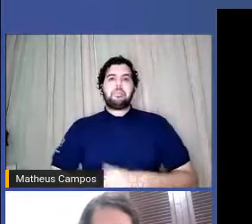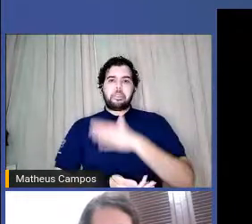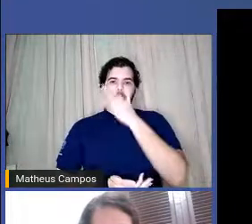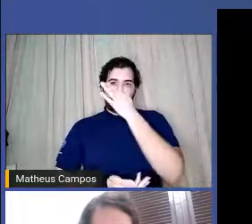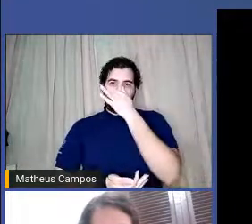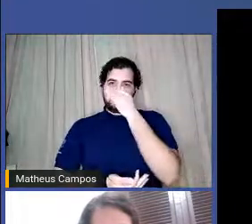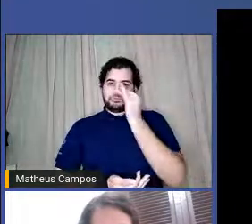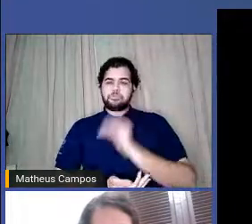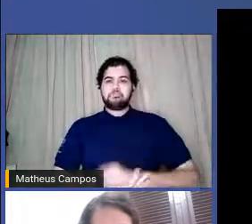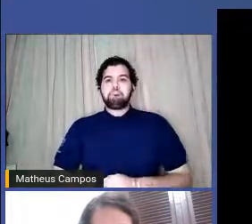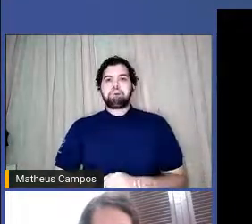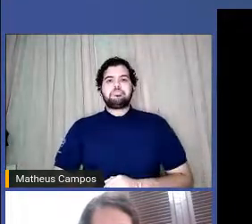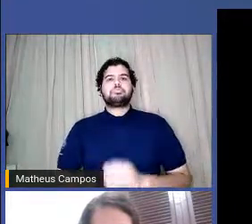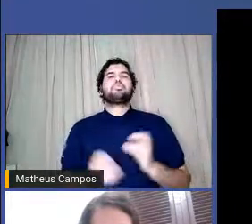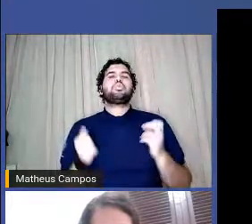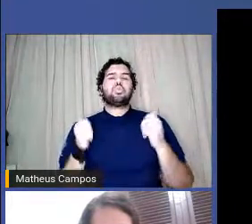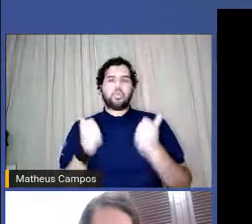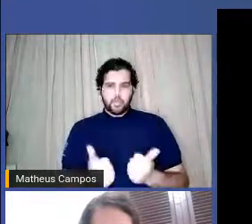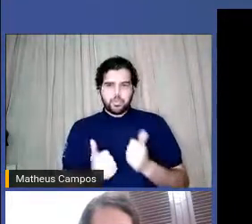Isso.